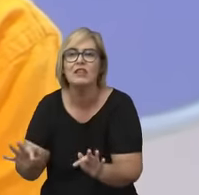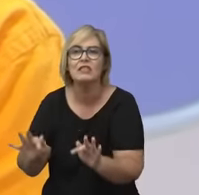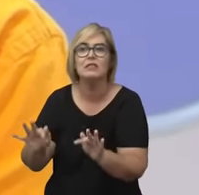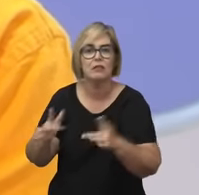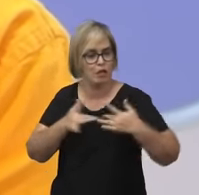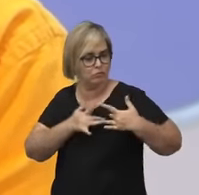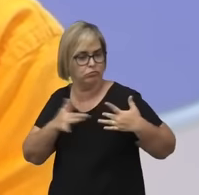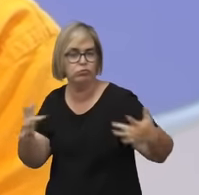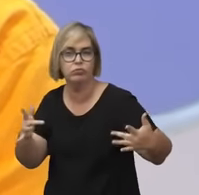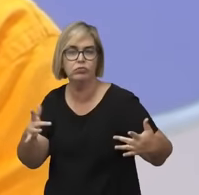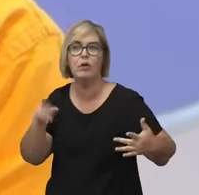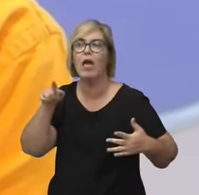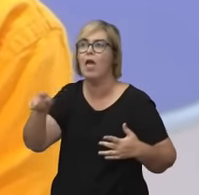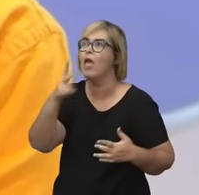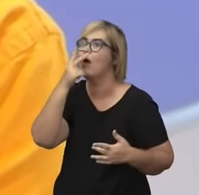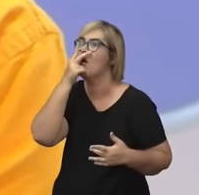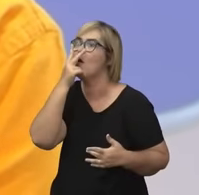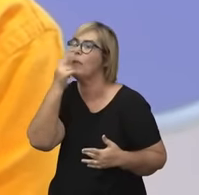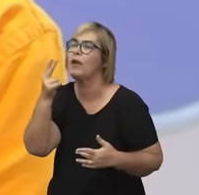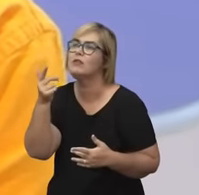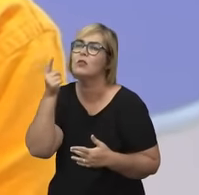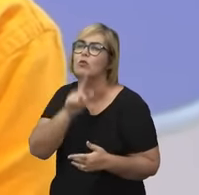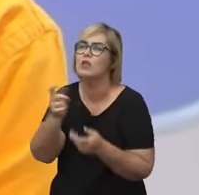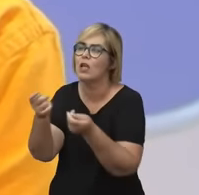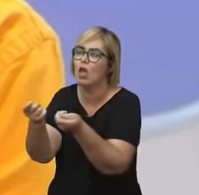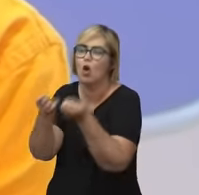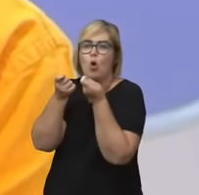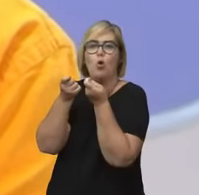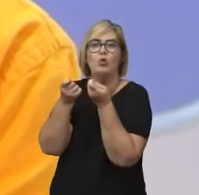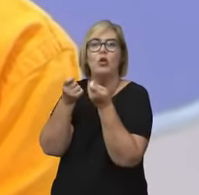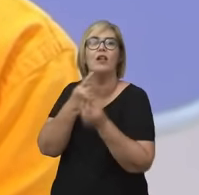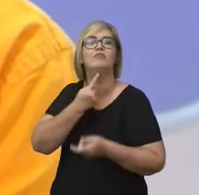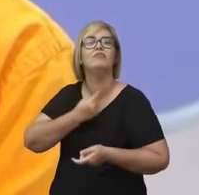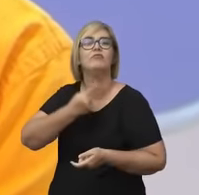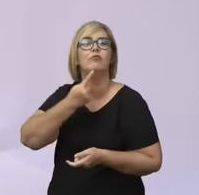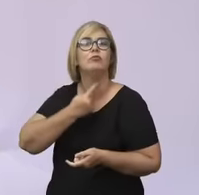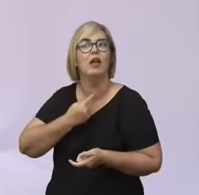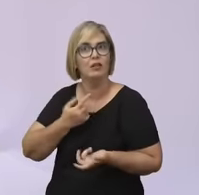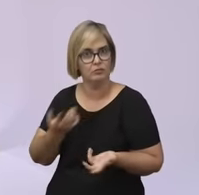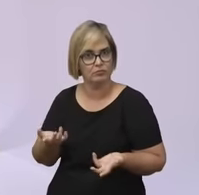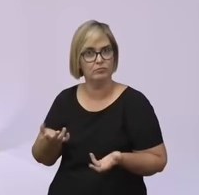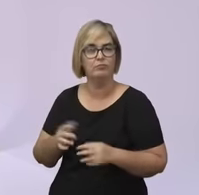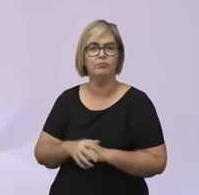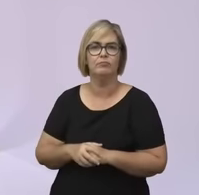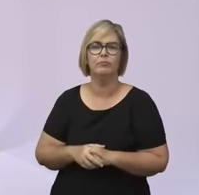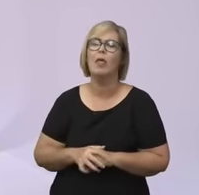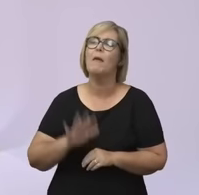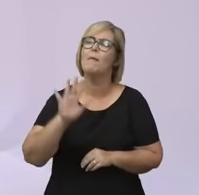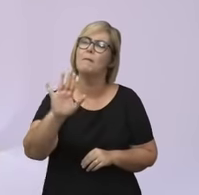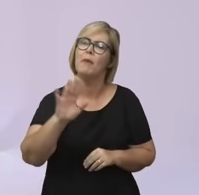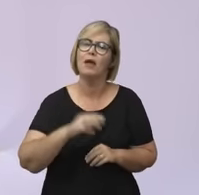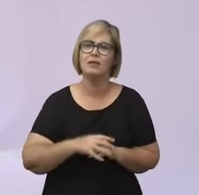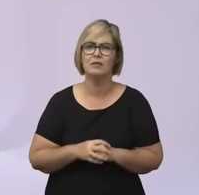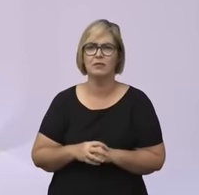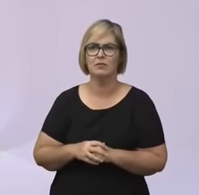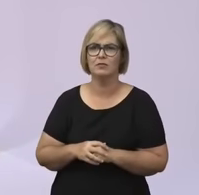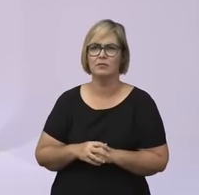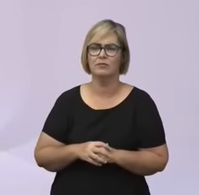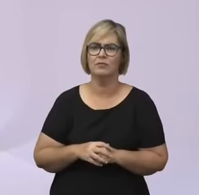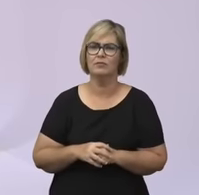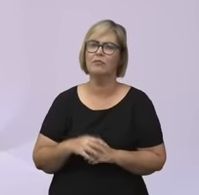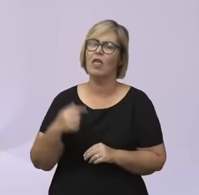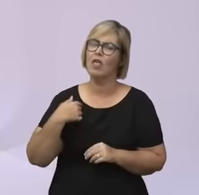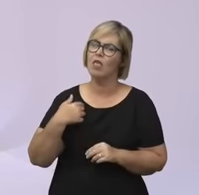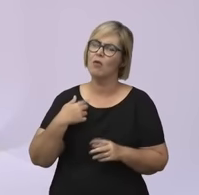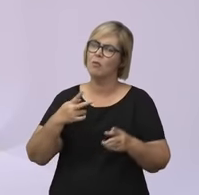restringir nossos desejos, do que em aumentar o que possuímos. Além disto, seja-me permitido notar